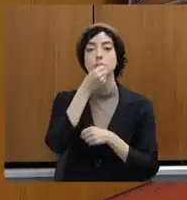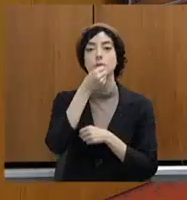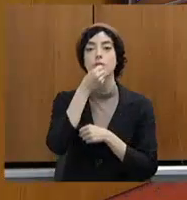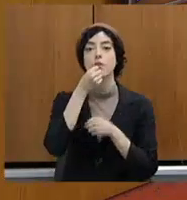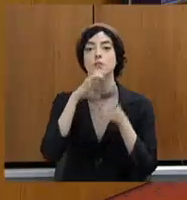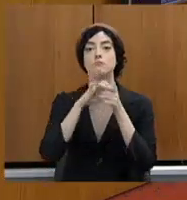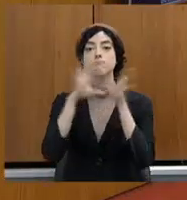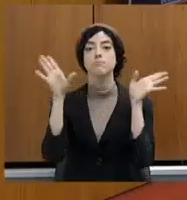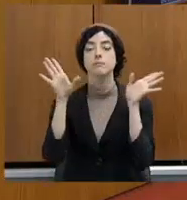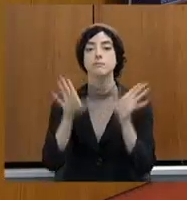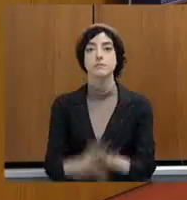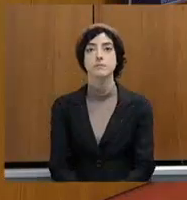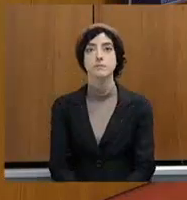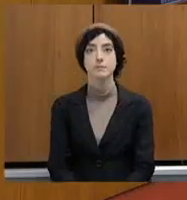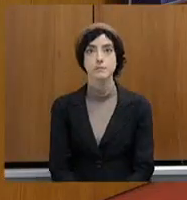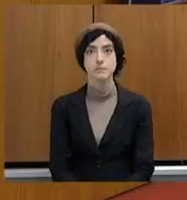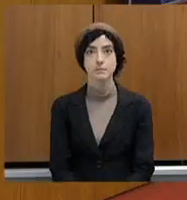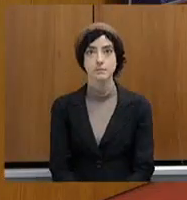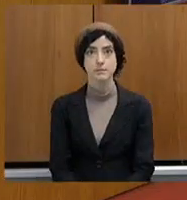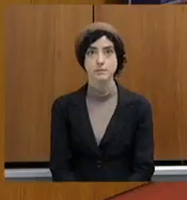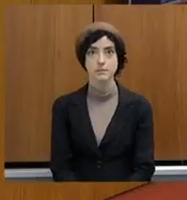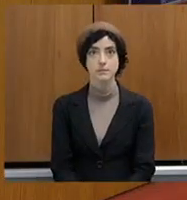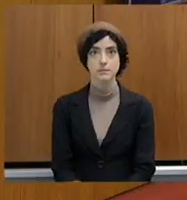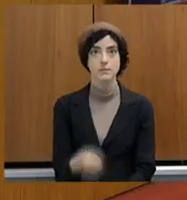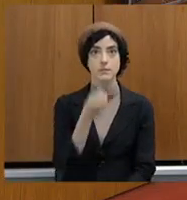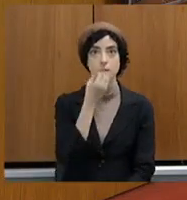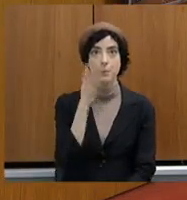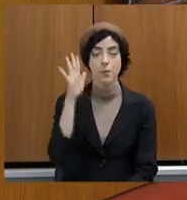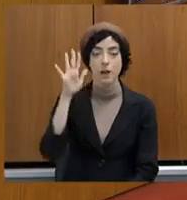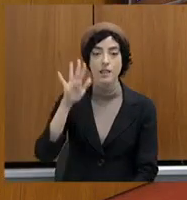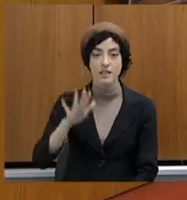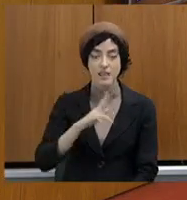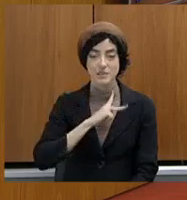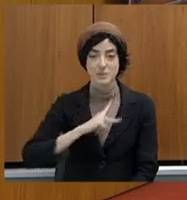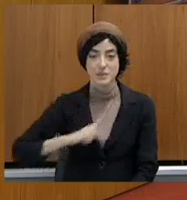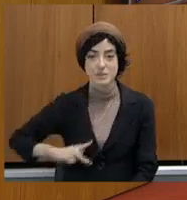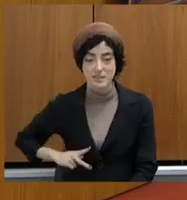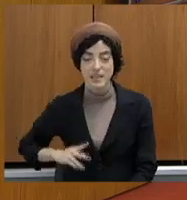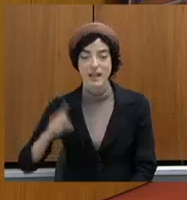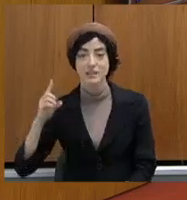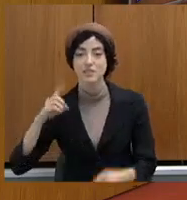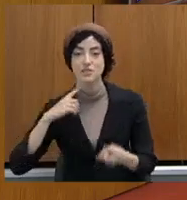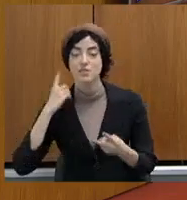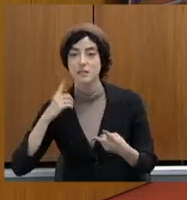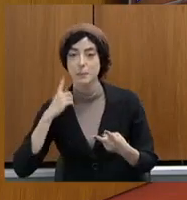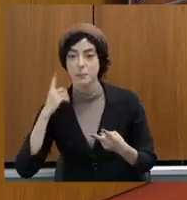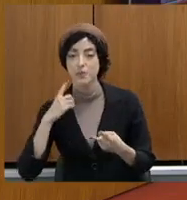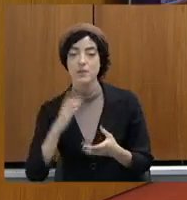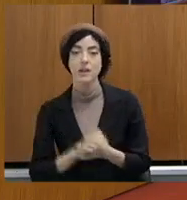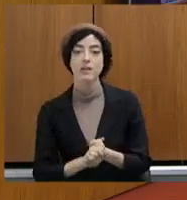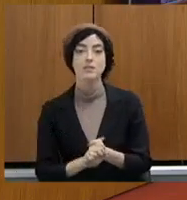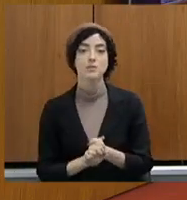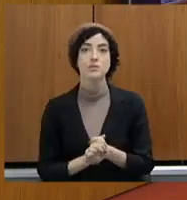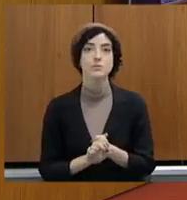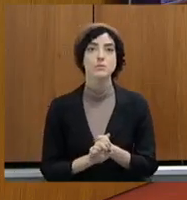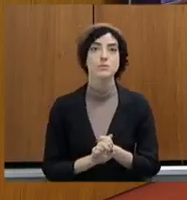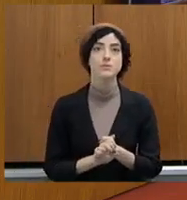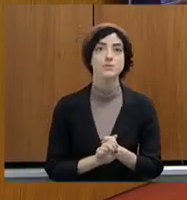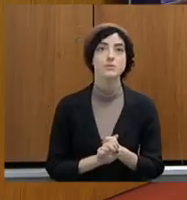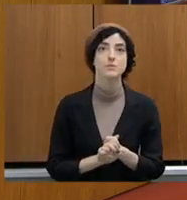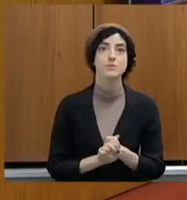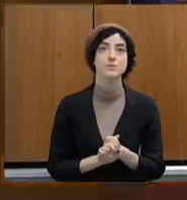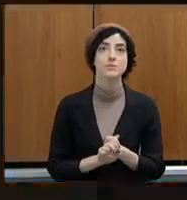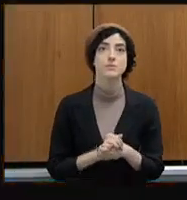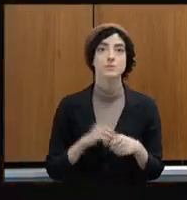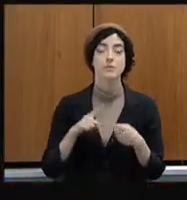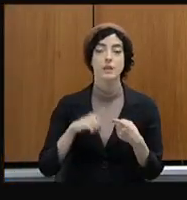Boa tarde, presidente. Boa tarde. Deputado Sargento Rodrigues. Quero, em primeiro lugar, cumprimentar o